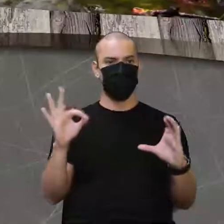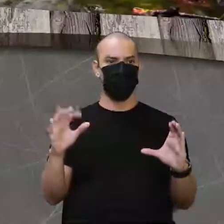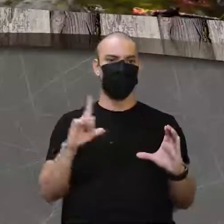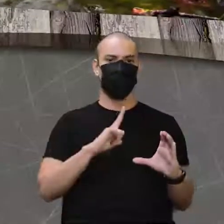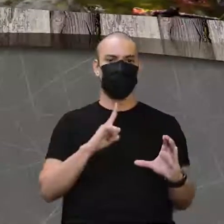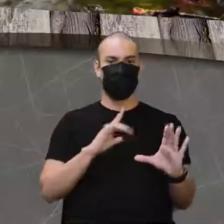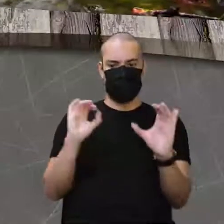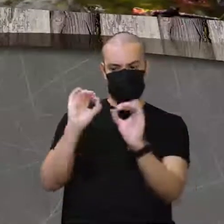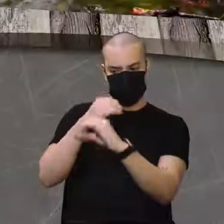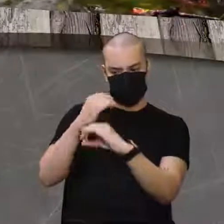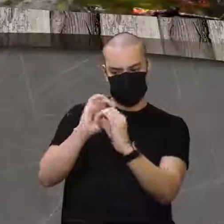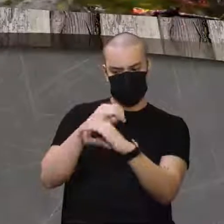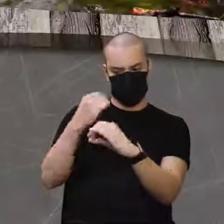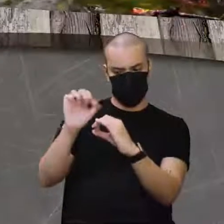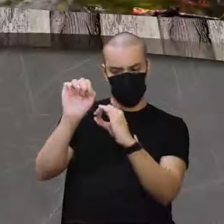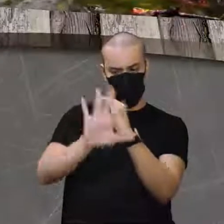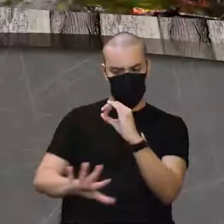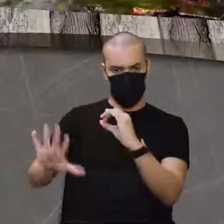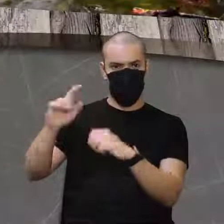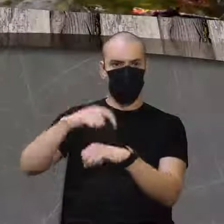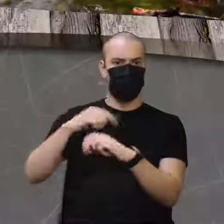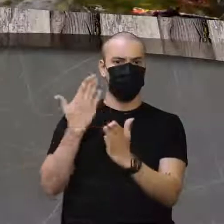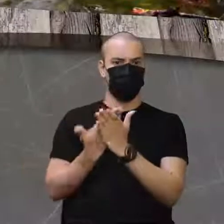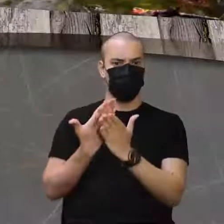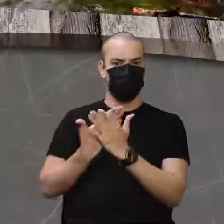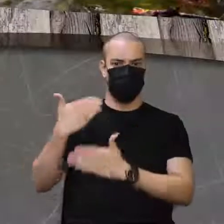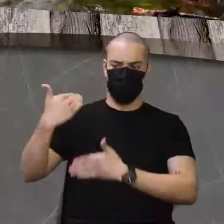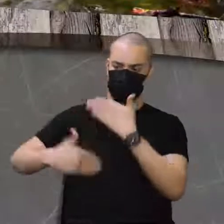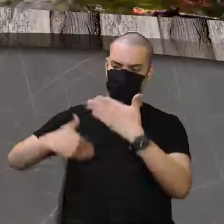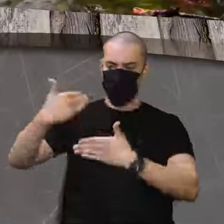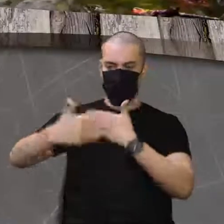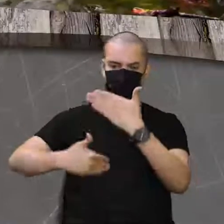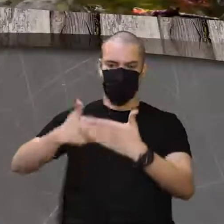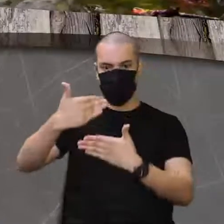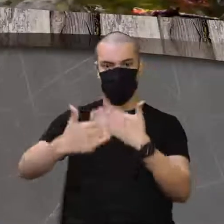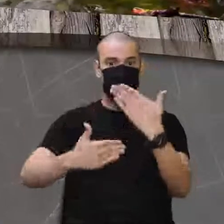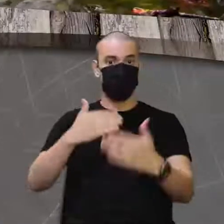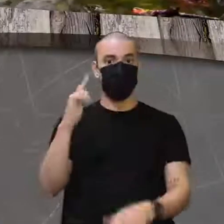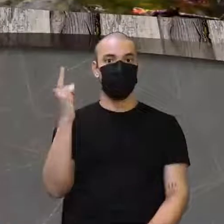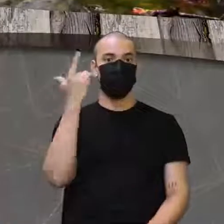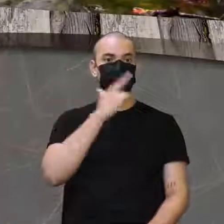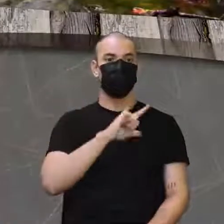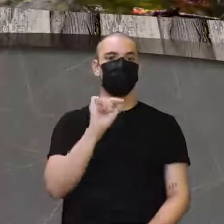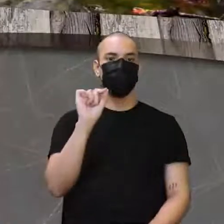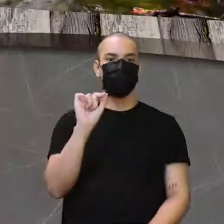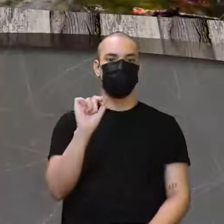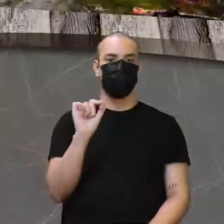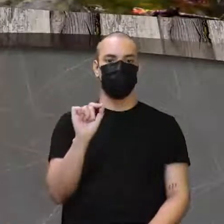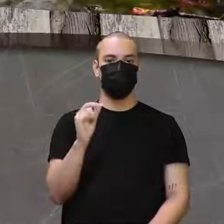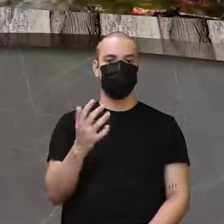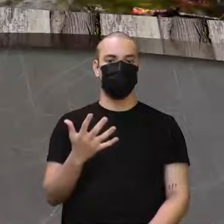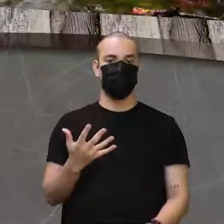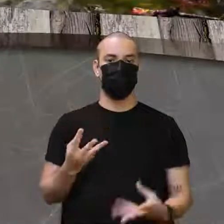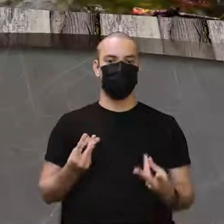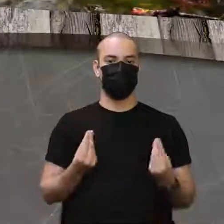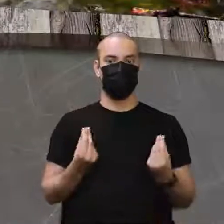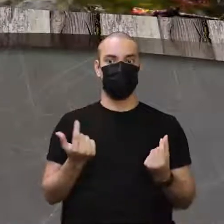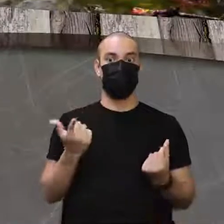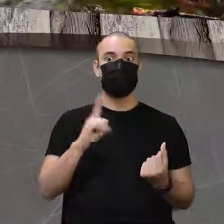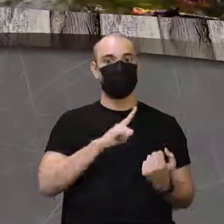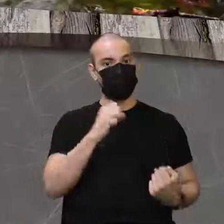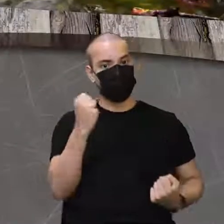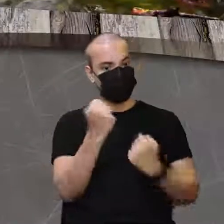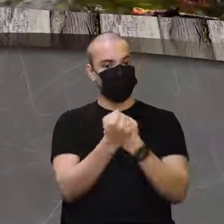levou para o laboratório, teve todo um estudo e, como vai dizer, professor, teve